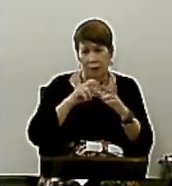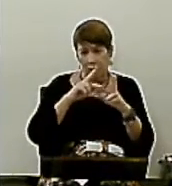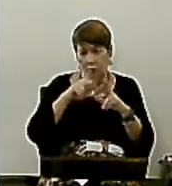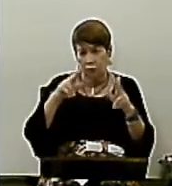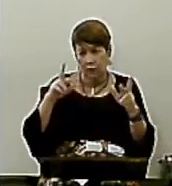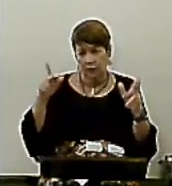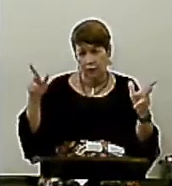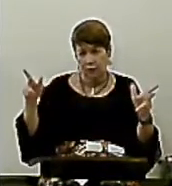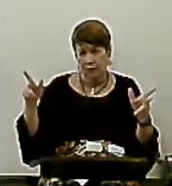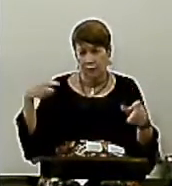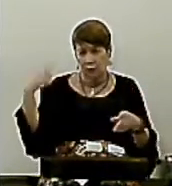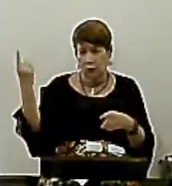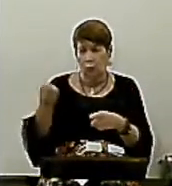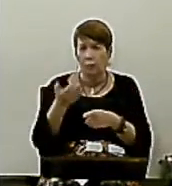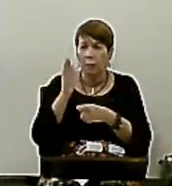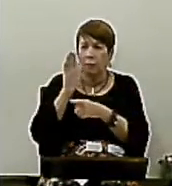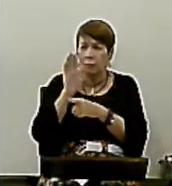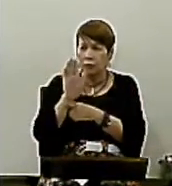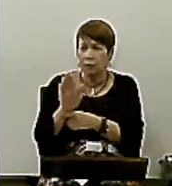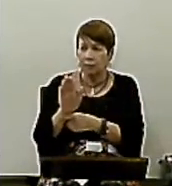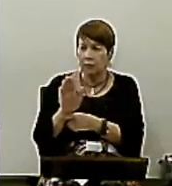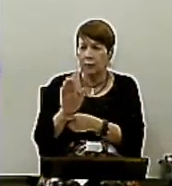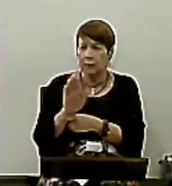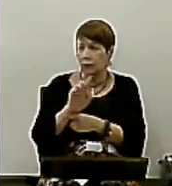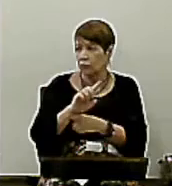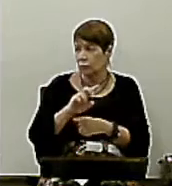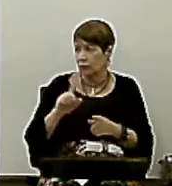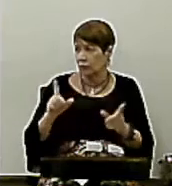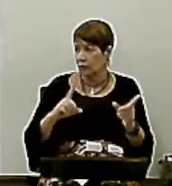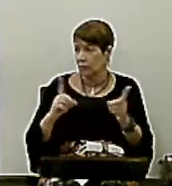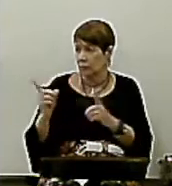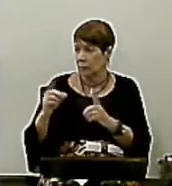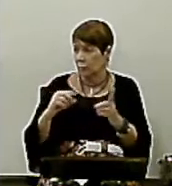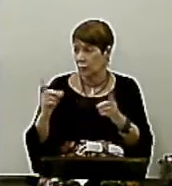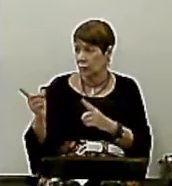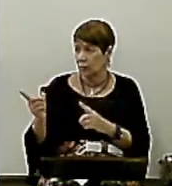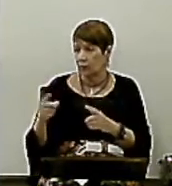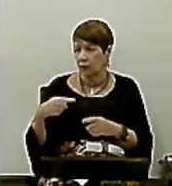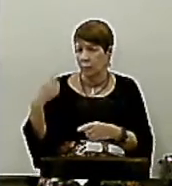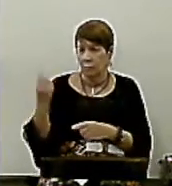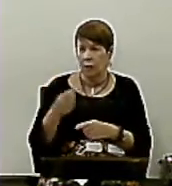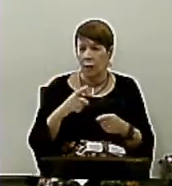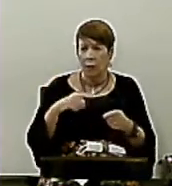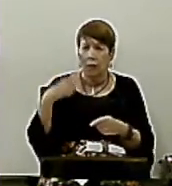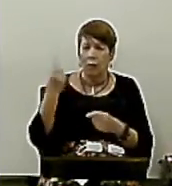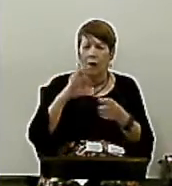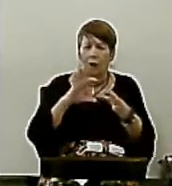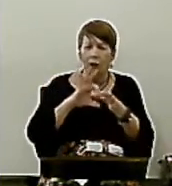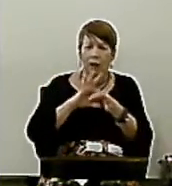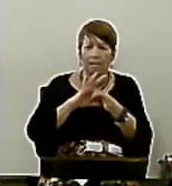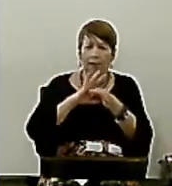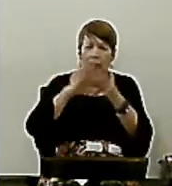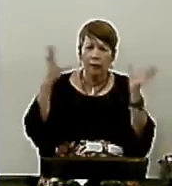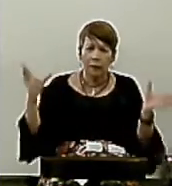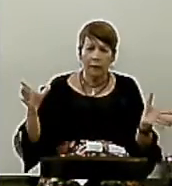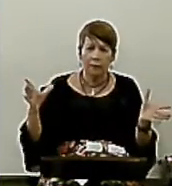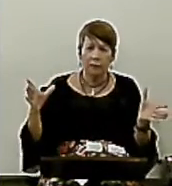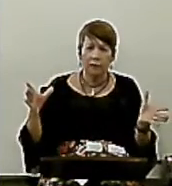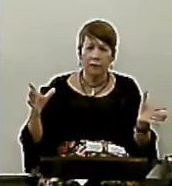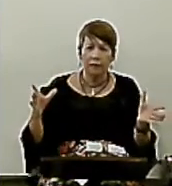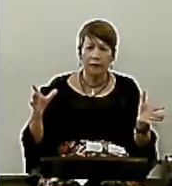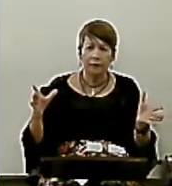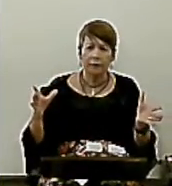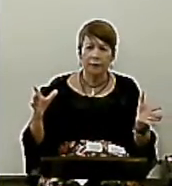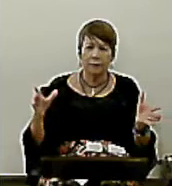outros É o que a palavra De Deus Diz que a gente Deve fazer Portanto A nossa liberdade Não é para Explorar o próximo